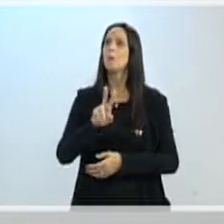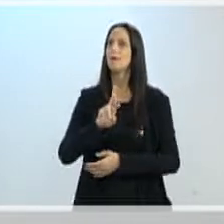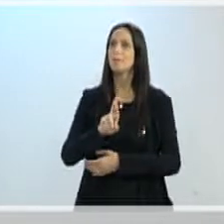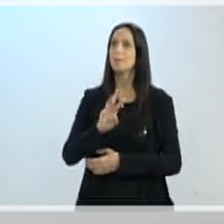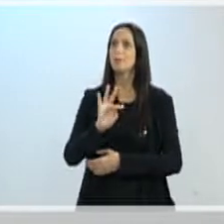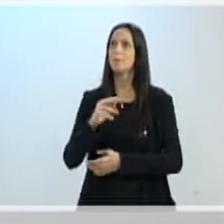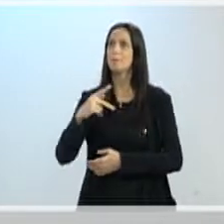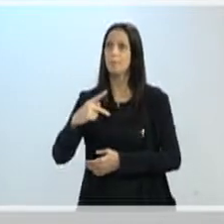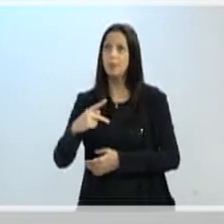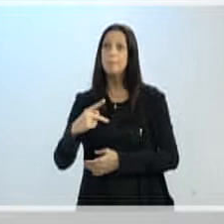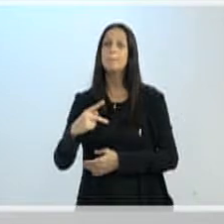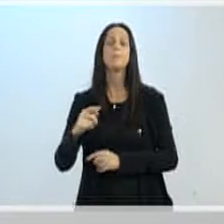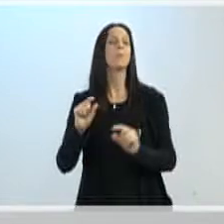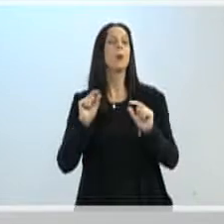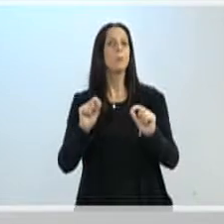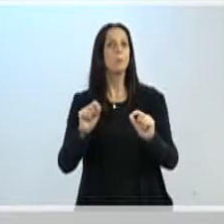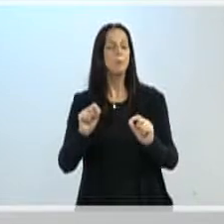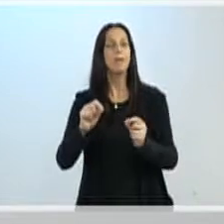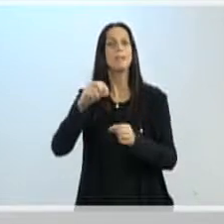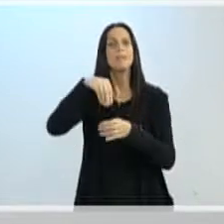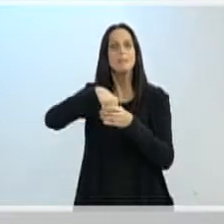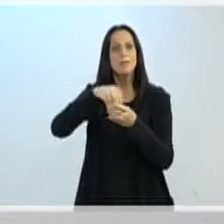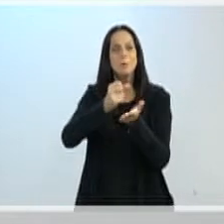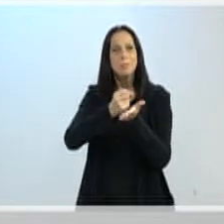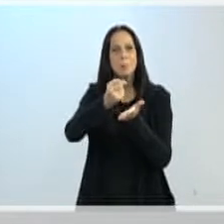situação excepcional dentro desse contrato.